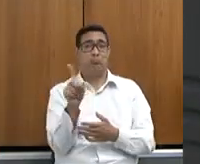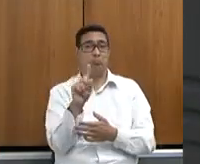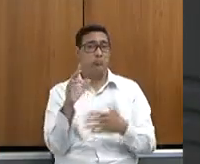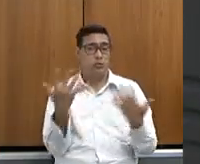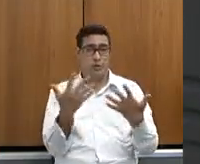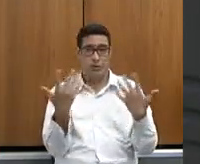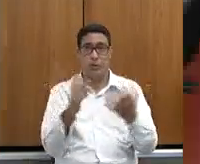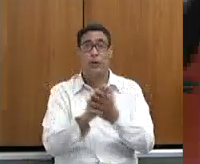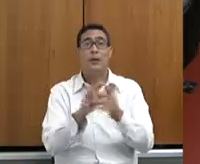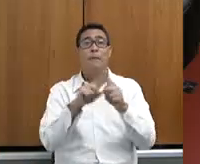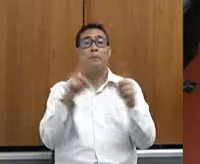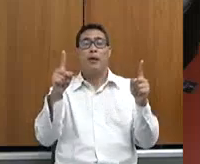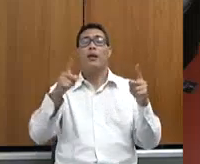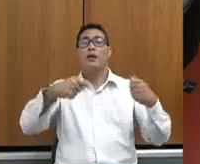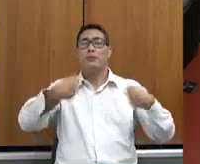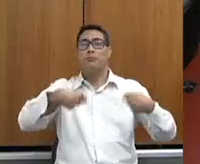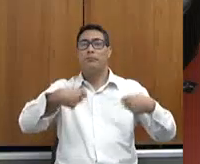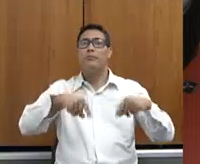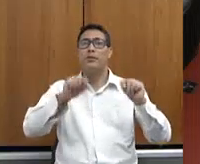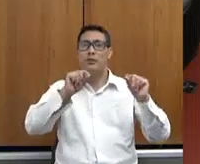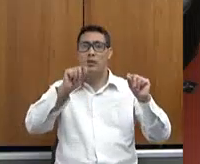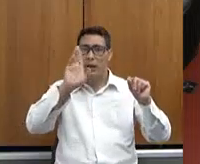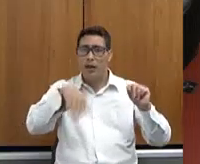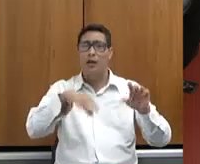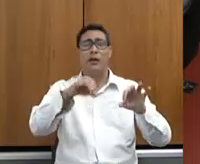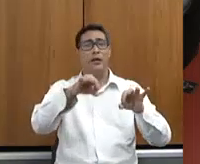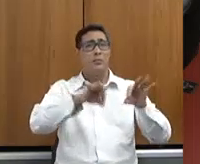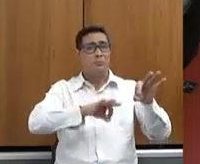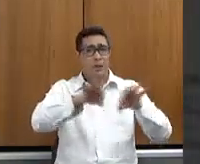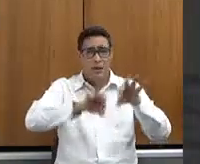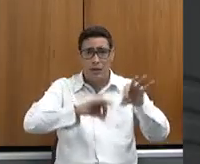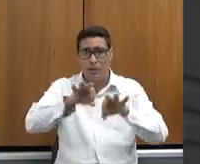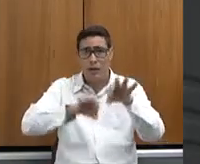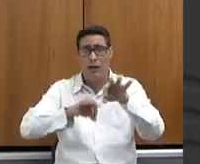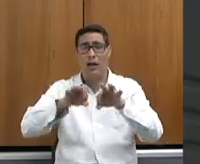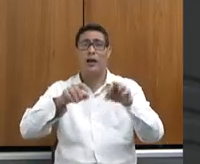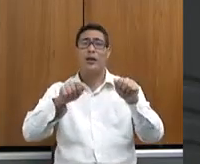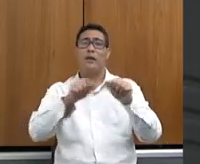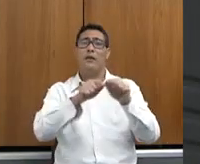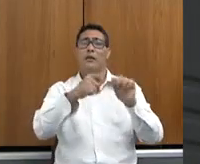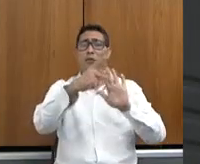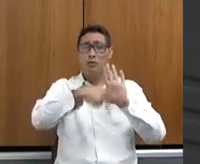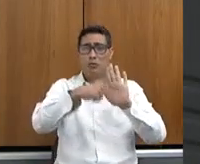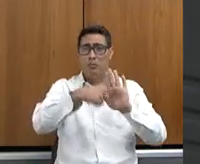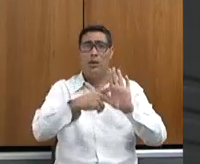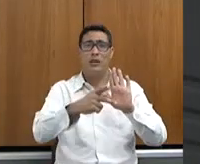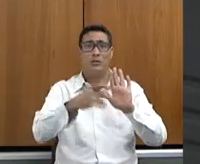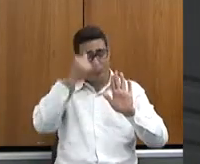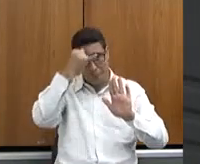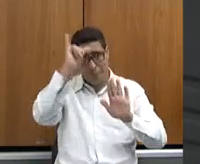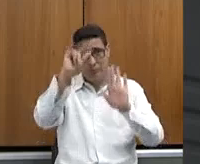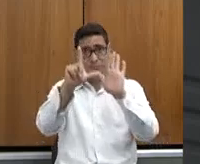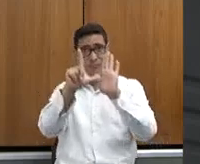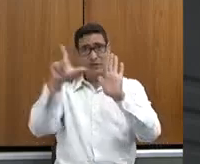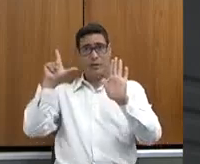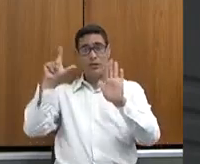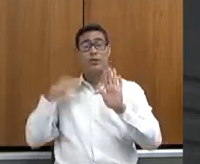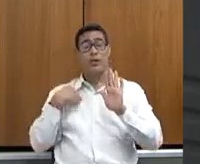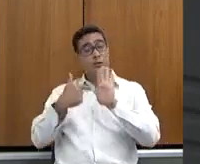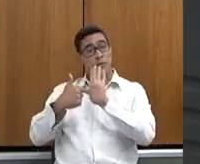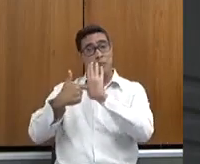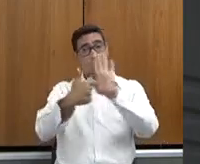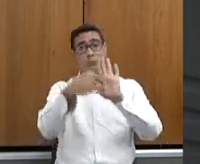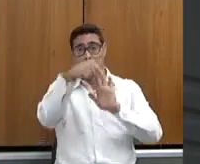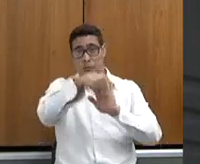então a gente tem que realmente se preparar, fazer os planos de contingência para isso e mostrar para o produtor